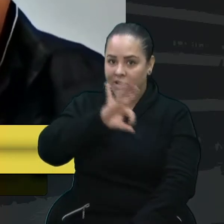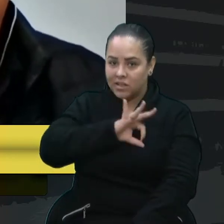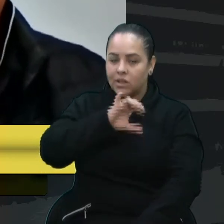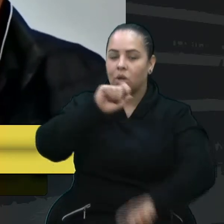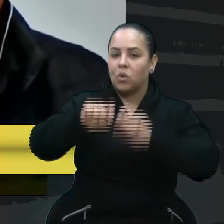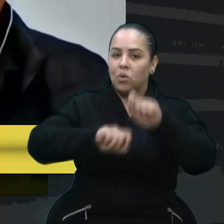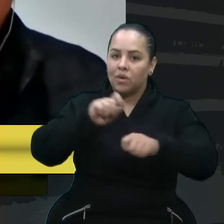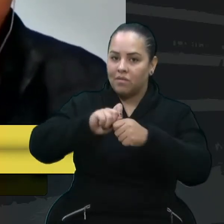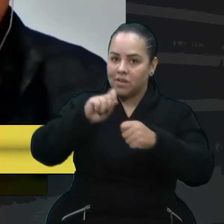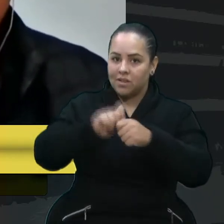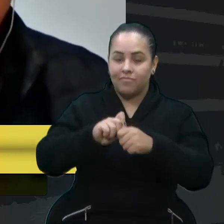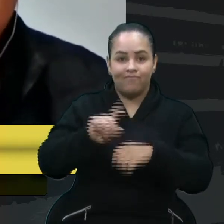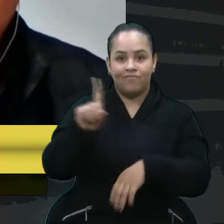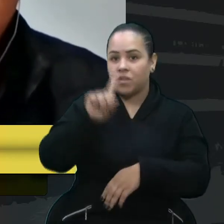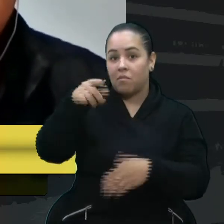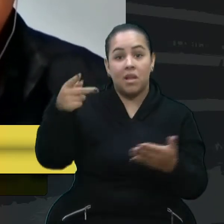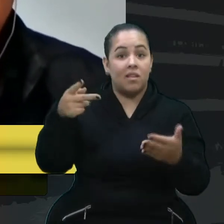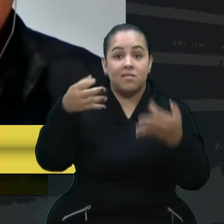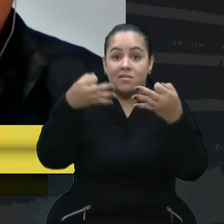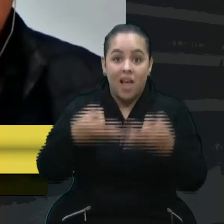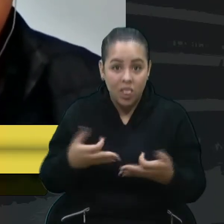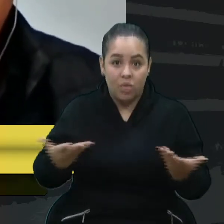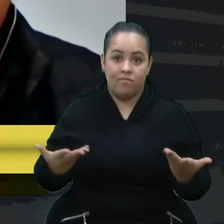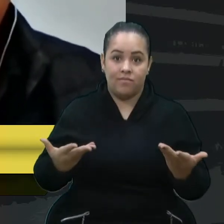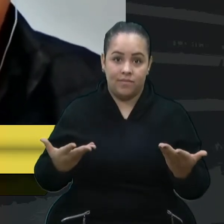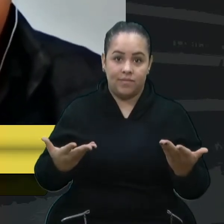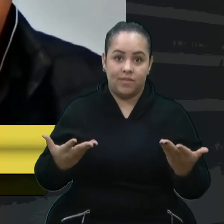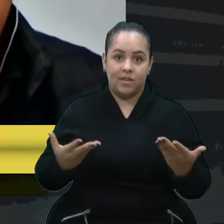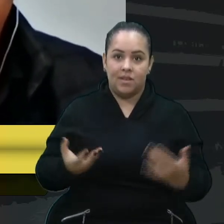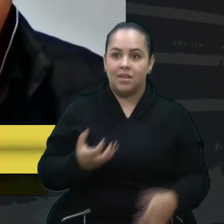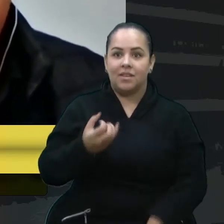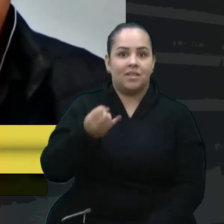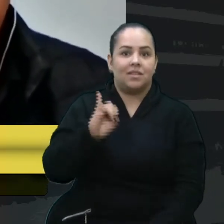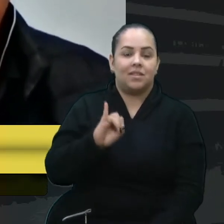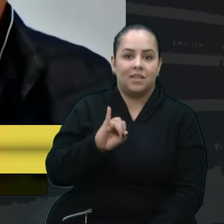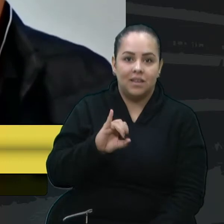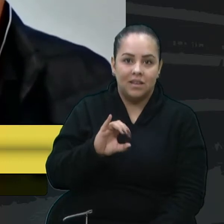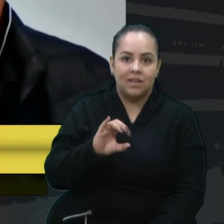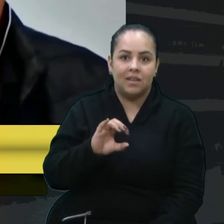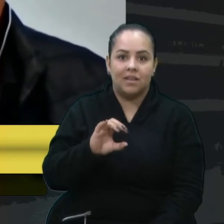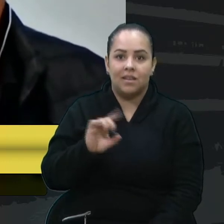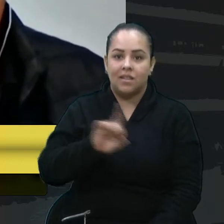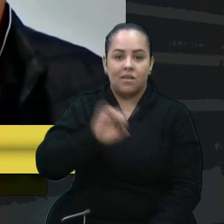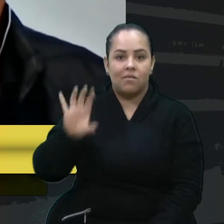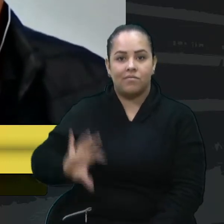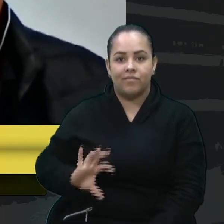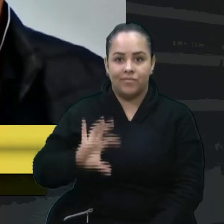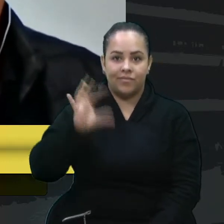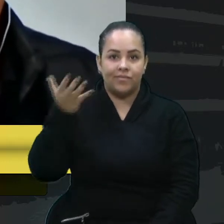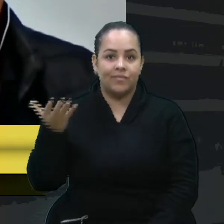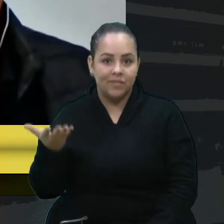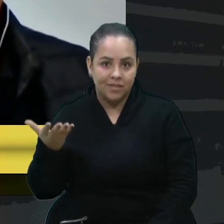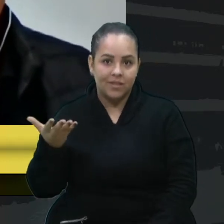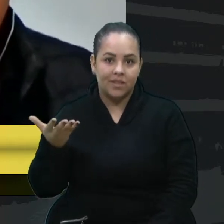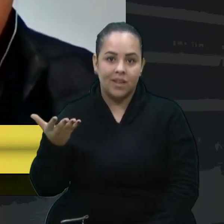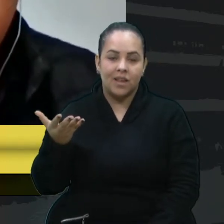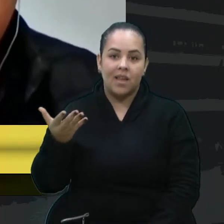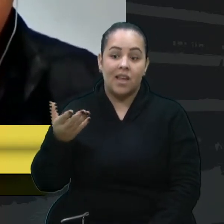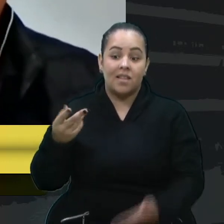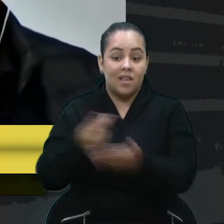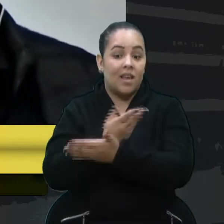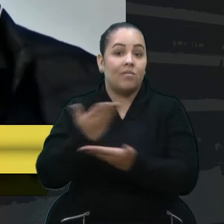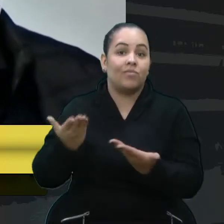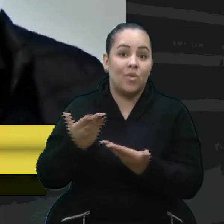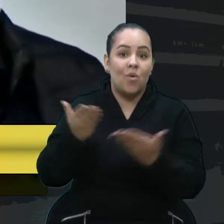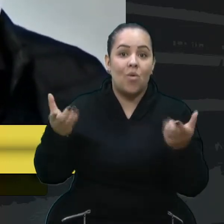que não foi correto. É claro. Se não tivesse, infelizmente, acontecido essa morte e esse erro, nós hoje